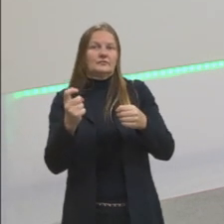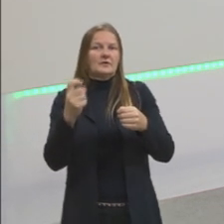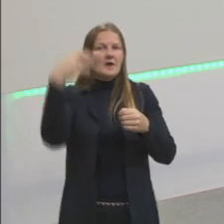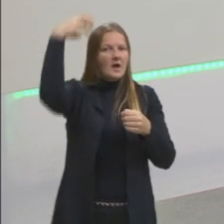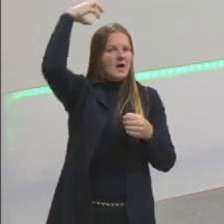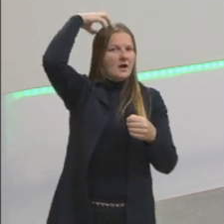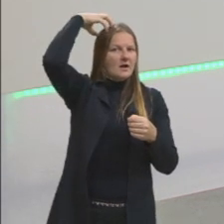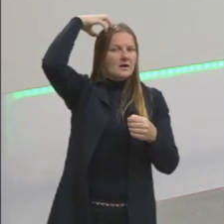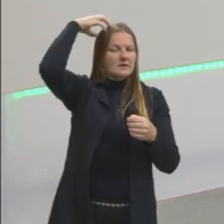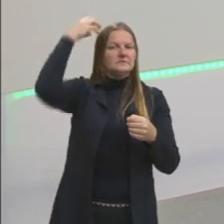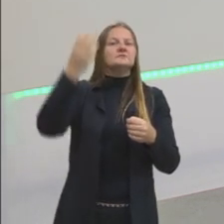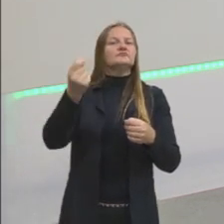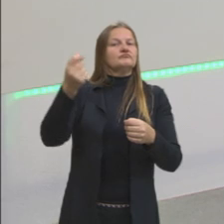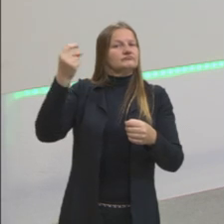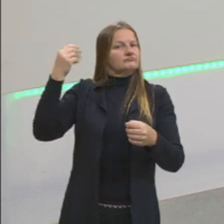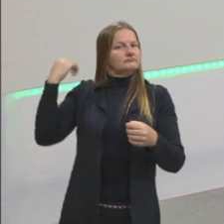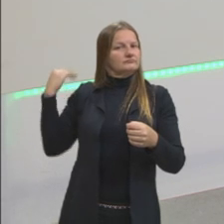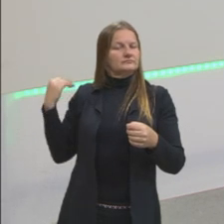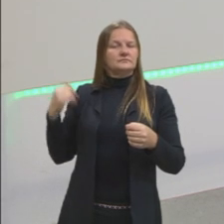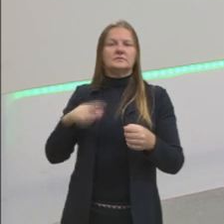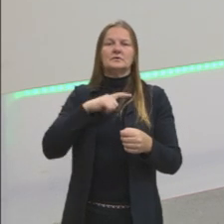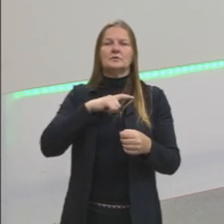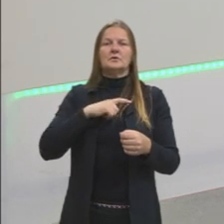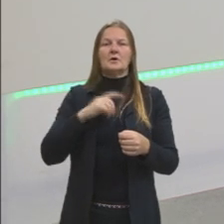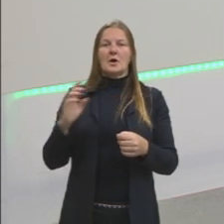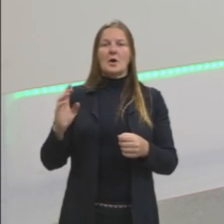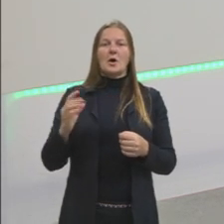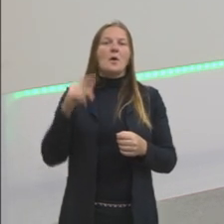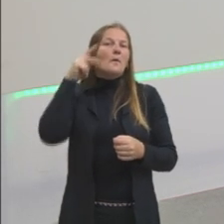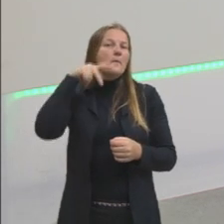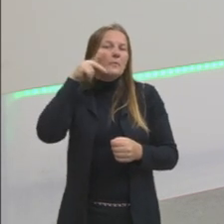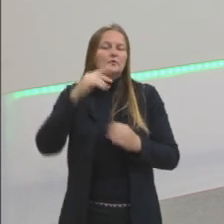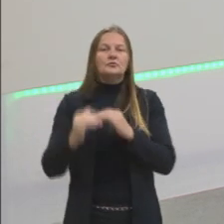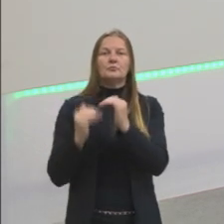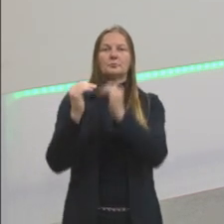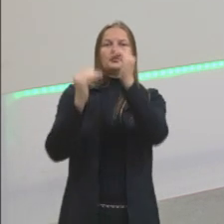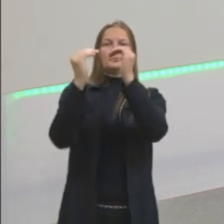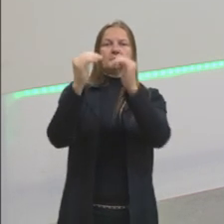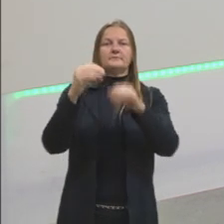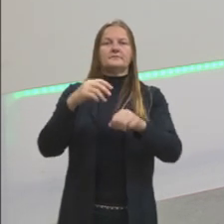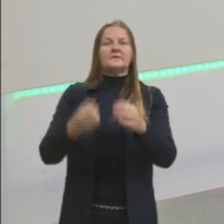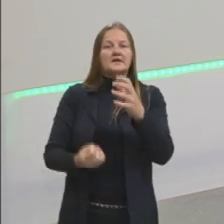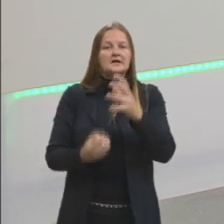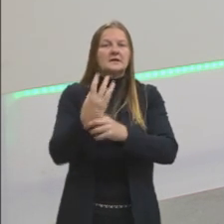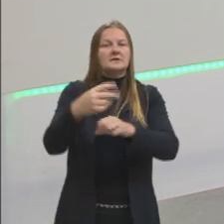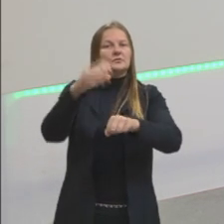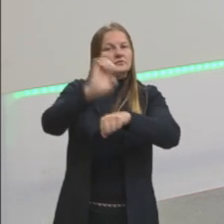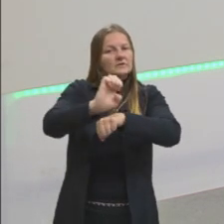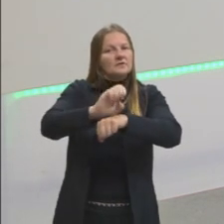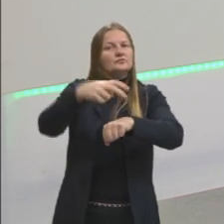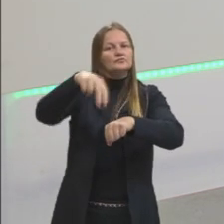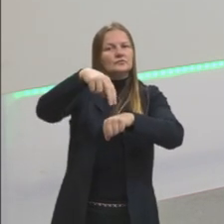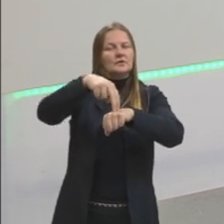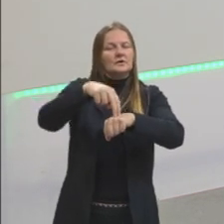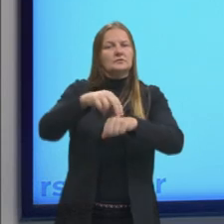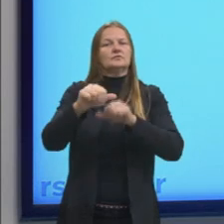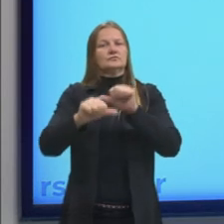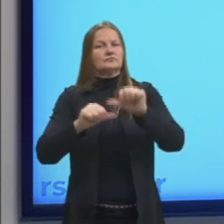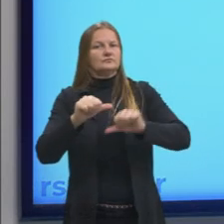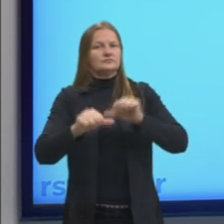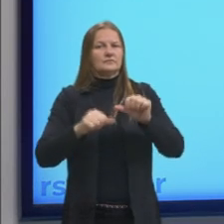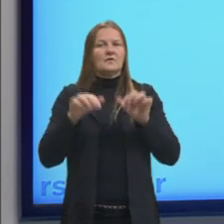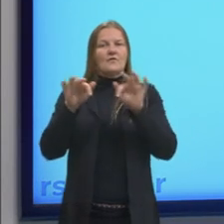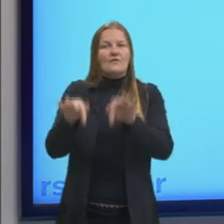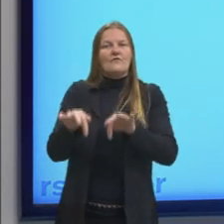possibilidade também de ascensão política da burguesia. Então, a criação dos Estados Nacionais é uma grande mudança, que é a passagem do